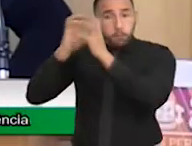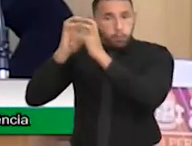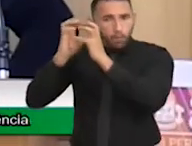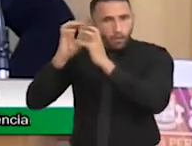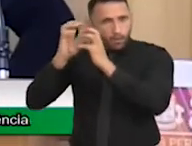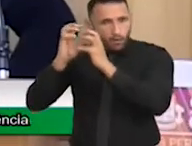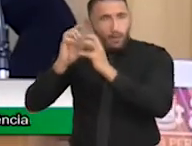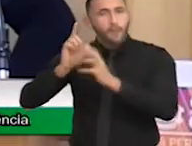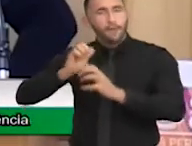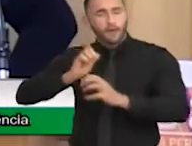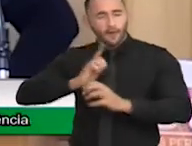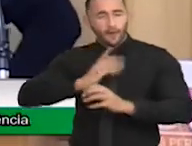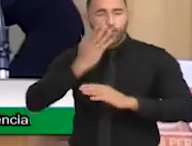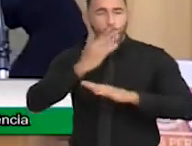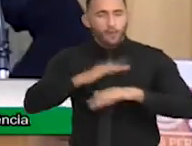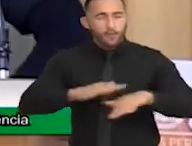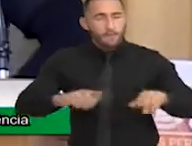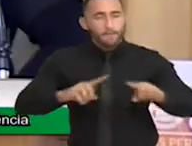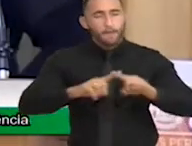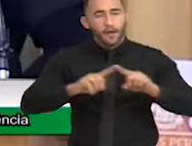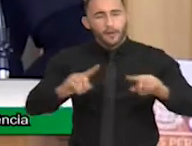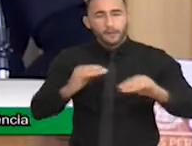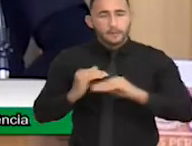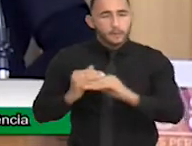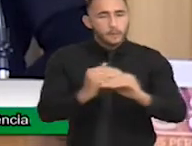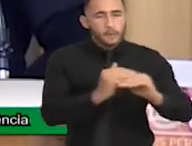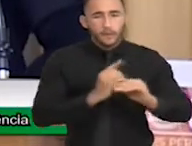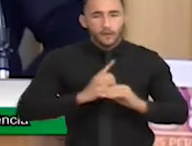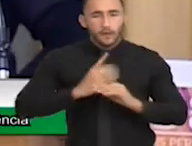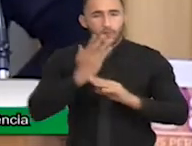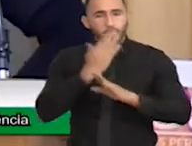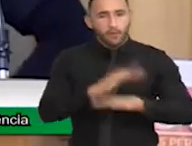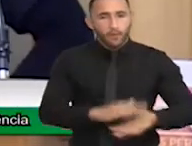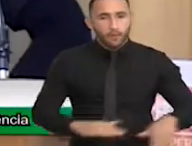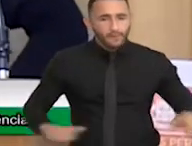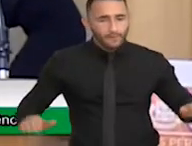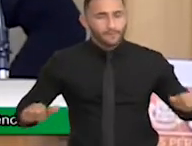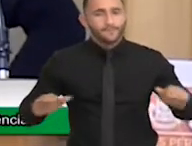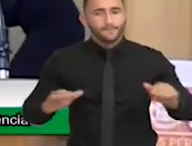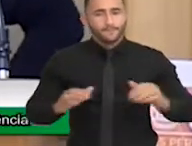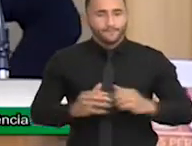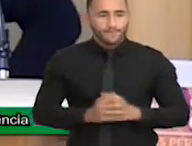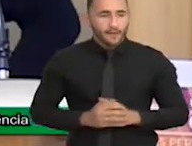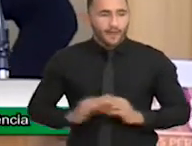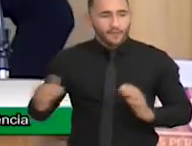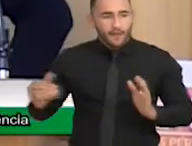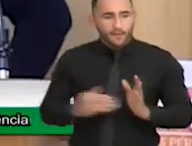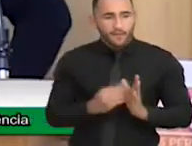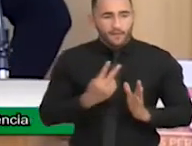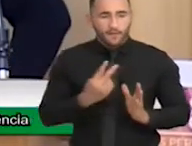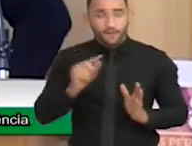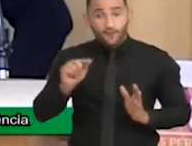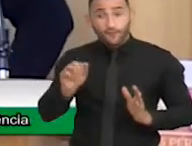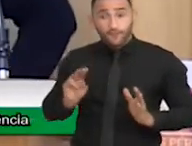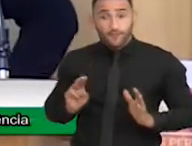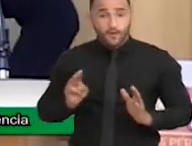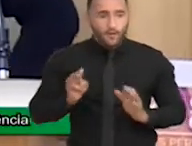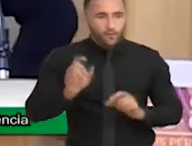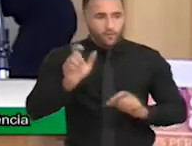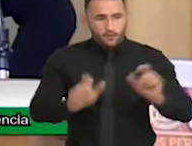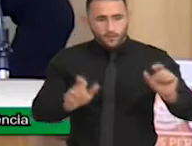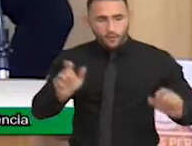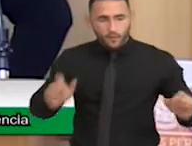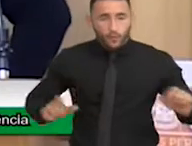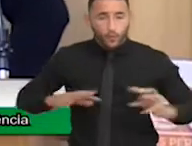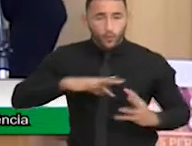física mais comum na infância, e chega a 17 milhões de pessoas no mundo. De acordo com o CDC, o Centro de